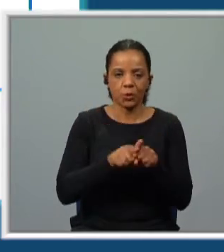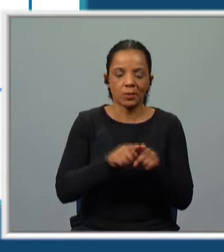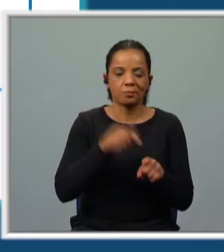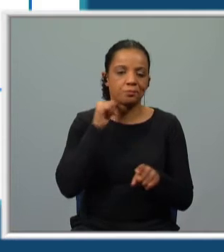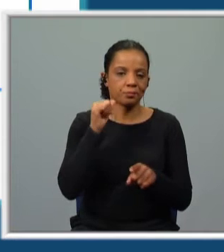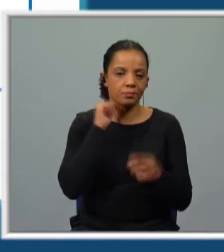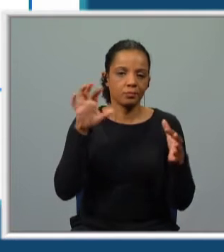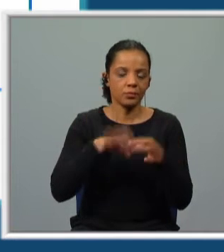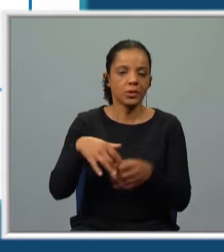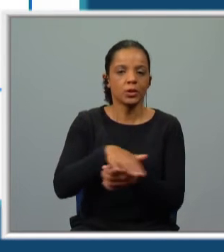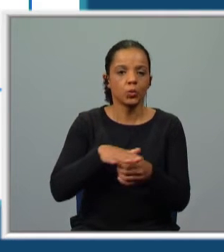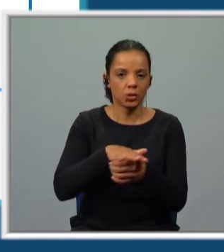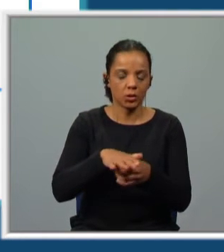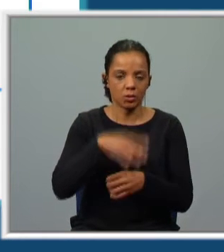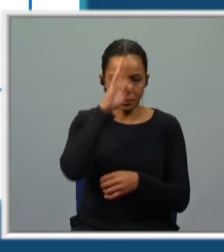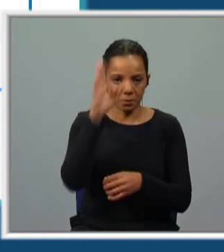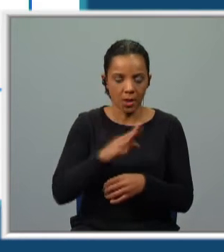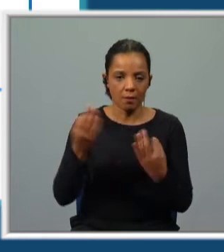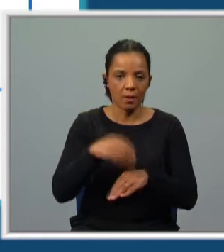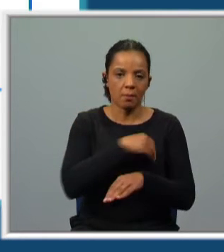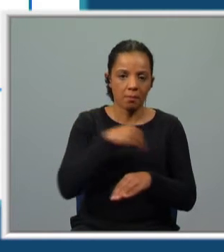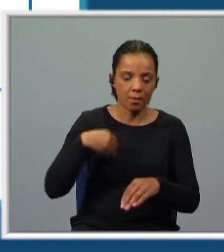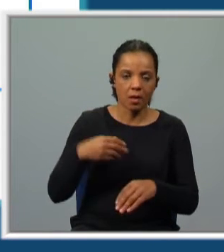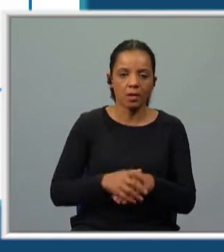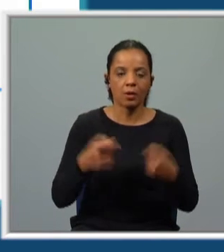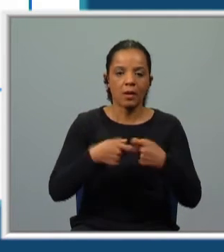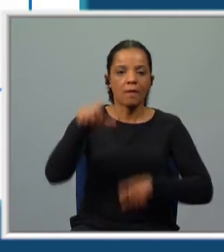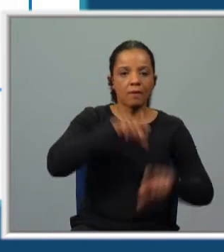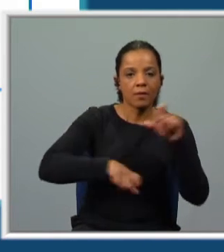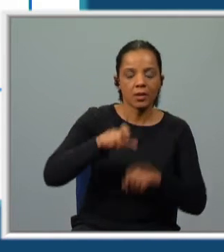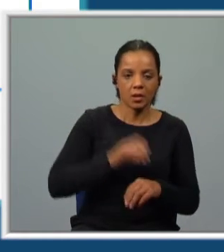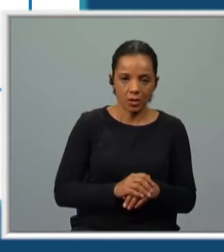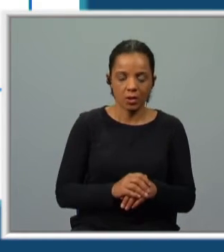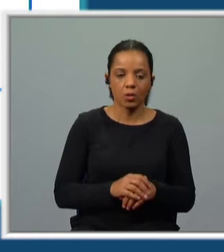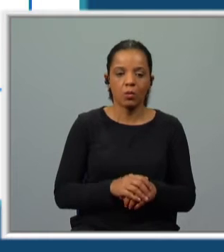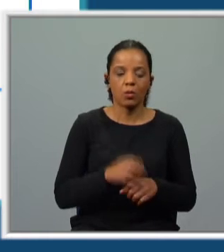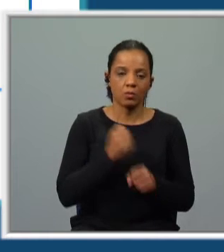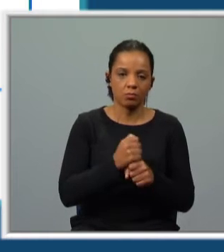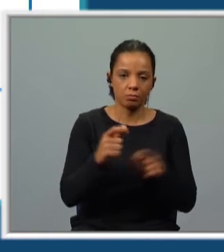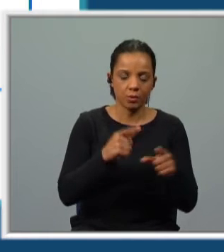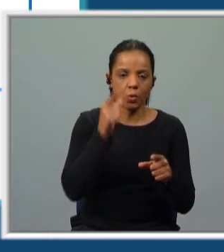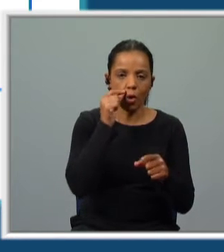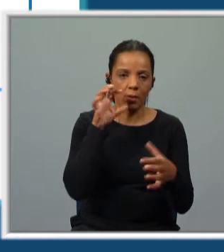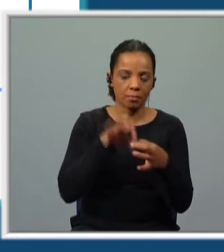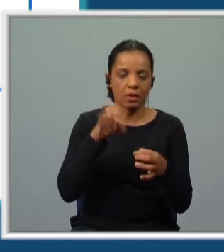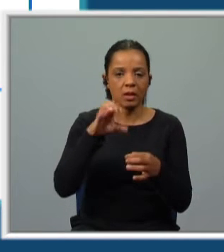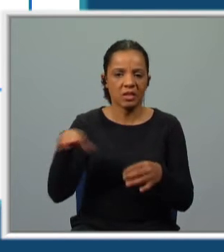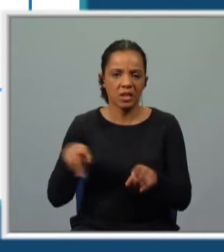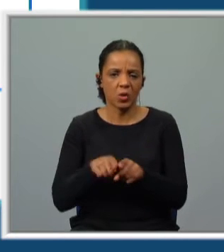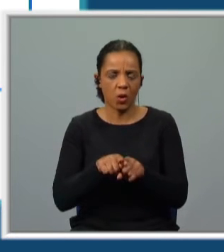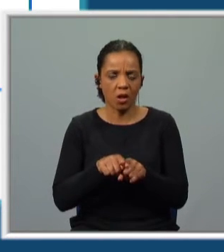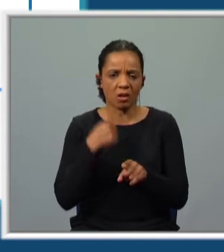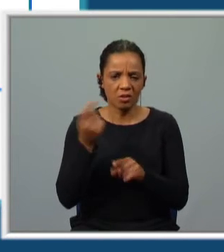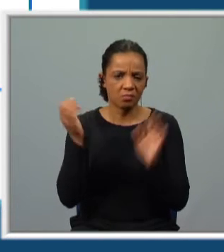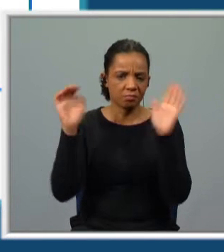face à situação. Como sabes, Mestre João era o médico, era físico e astrólogo. Portanto, um homem da ciência, ele mostra-se indiferente. Não,